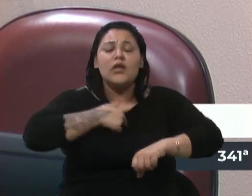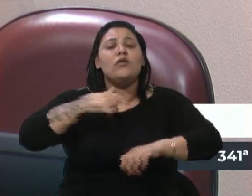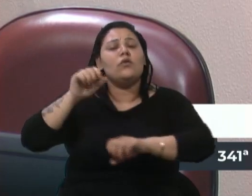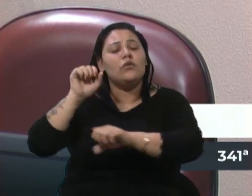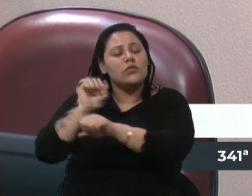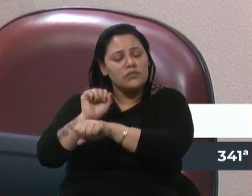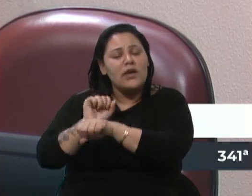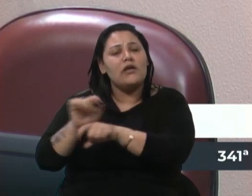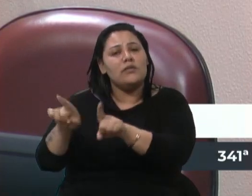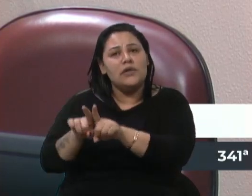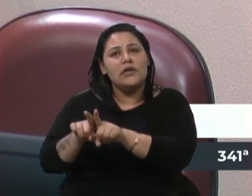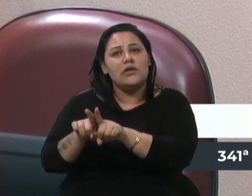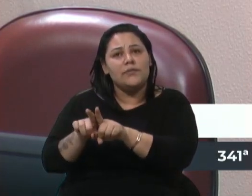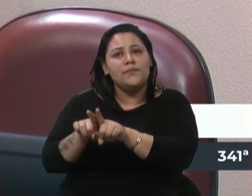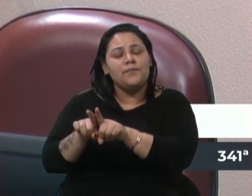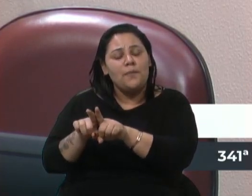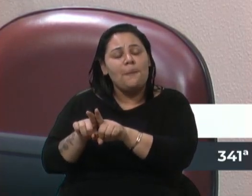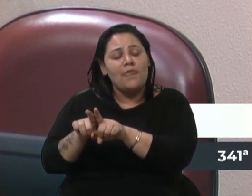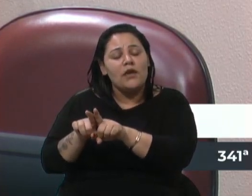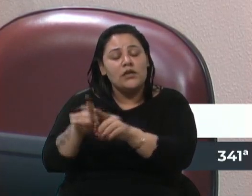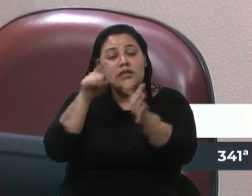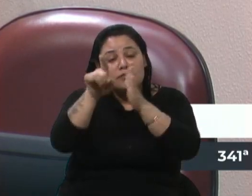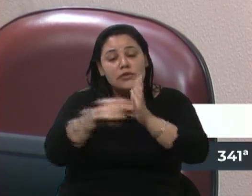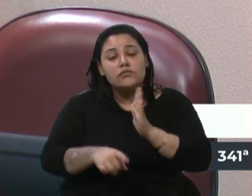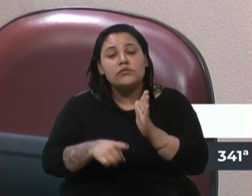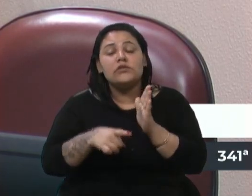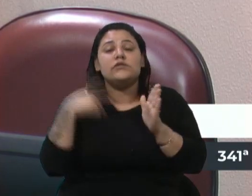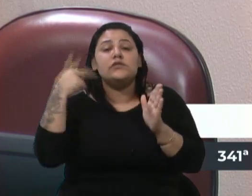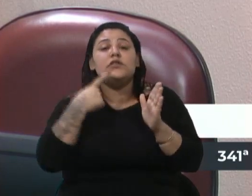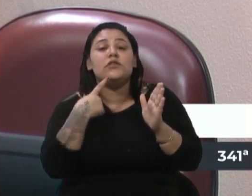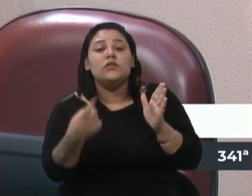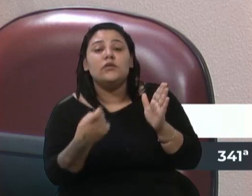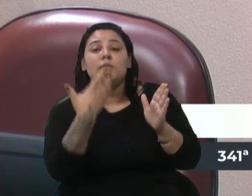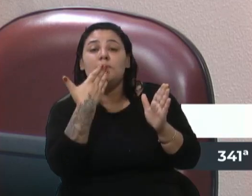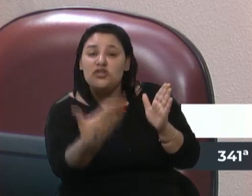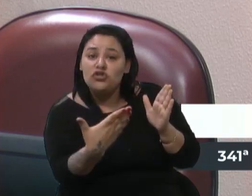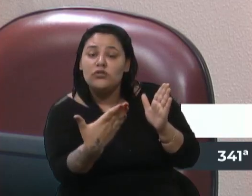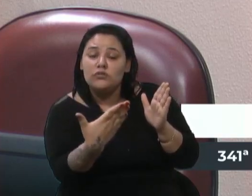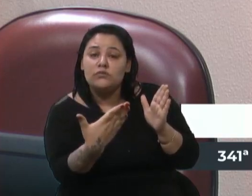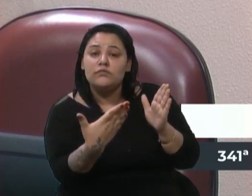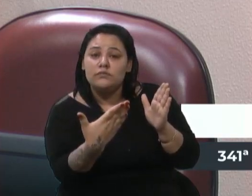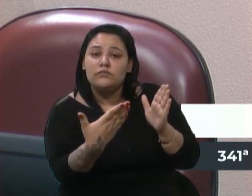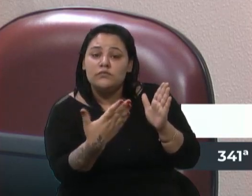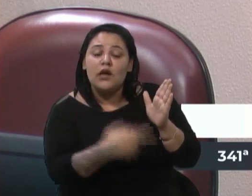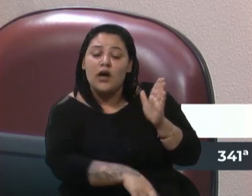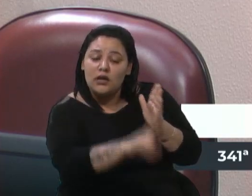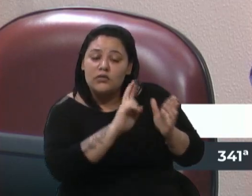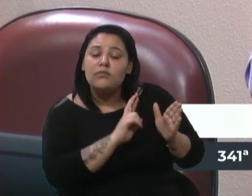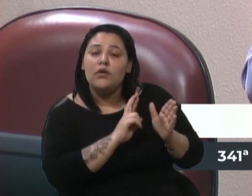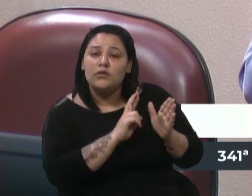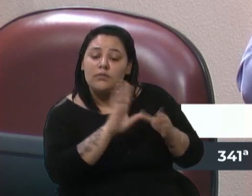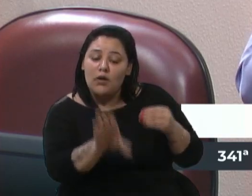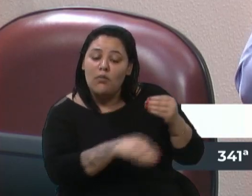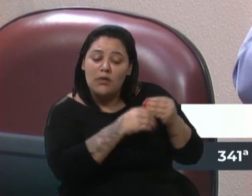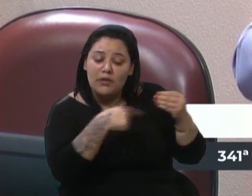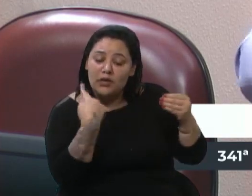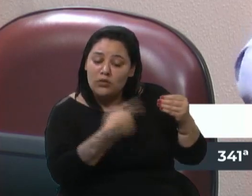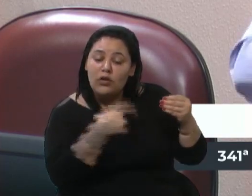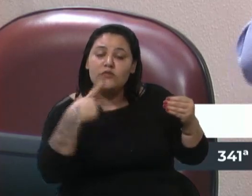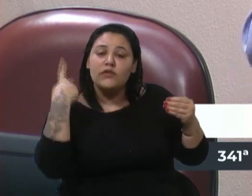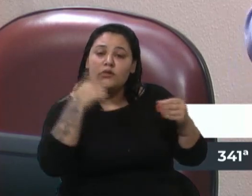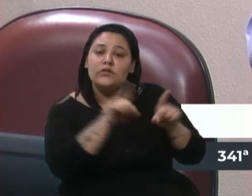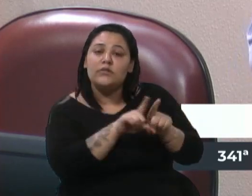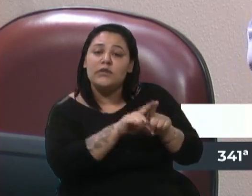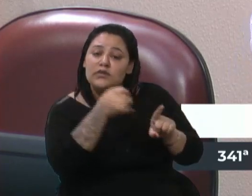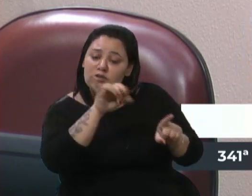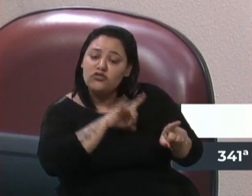perguntas que a vereadora Rose fez venham a contemplar a todos nós vereadores e, se